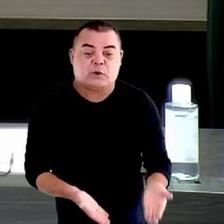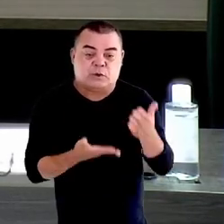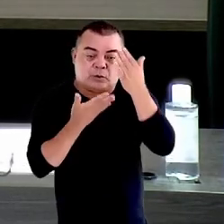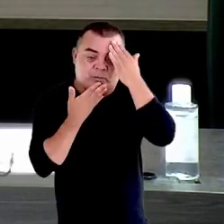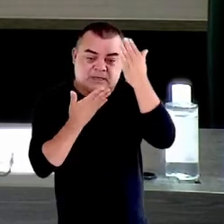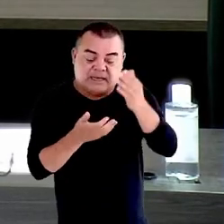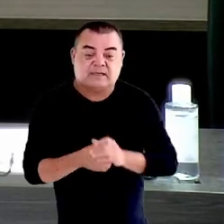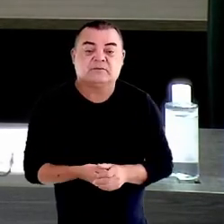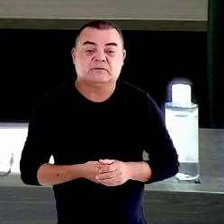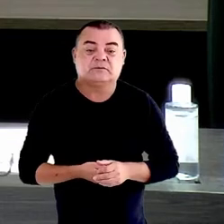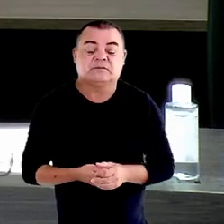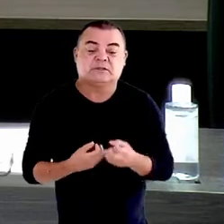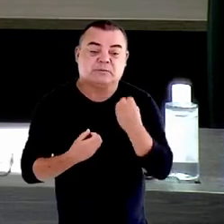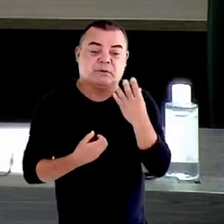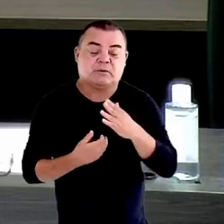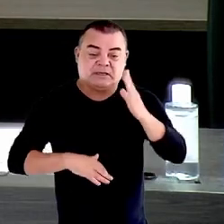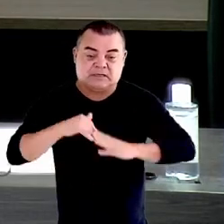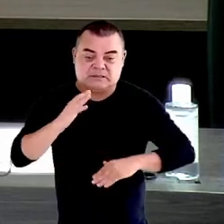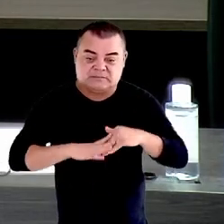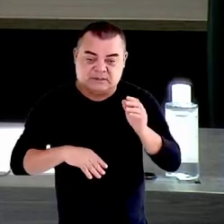atividades no âmbito desse GT.